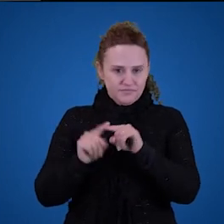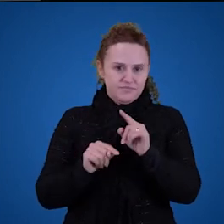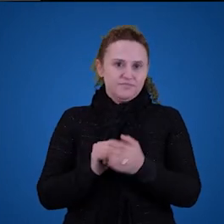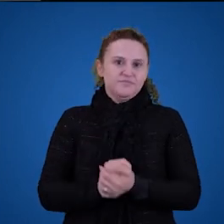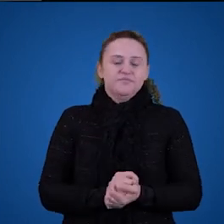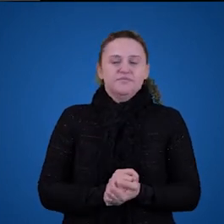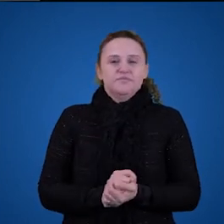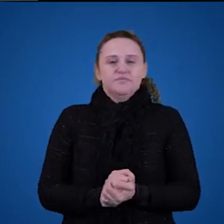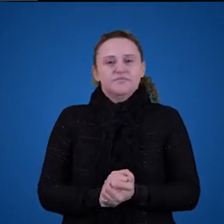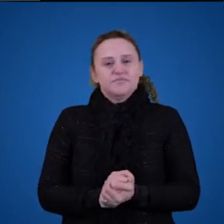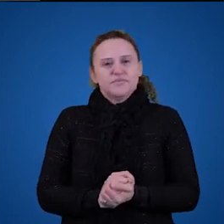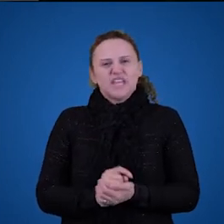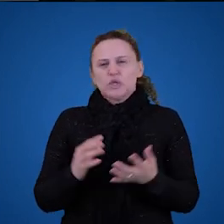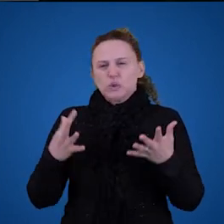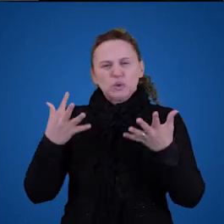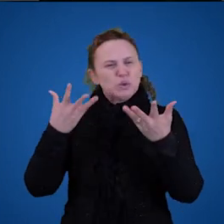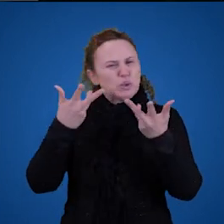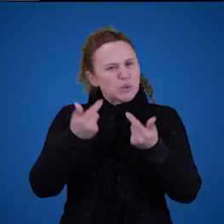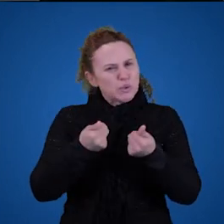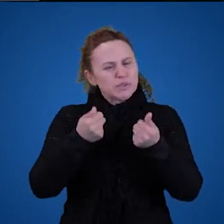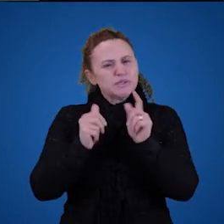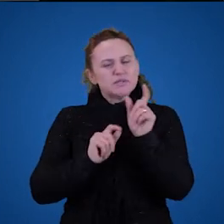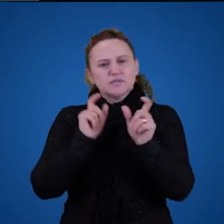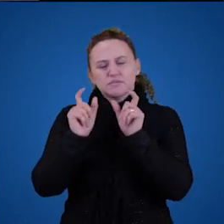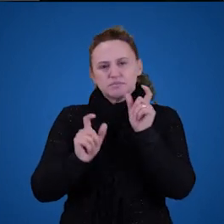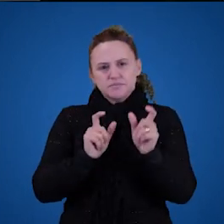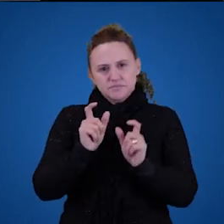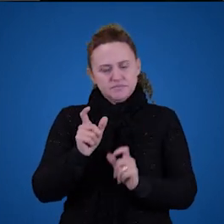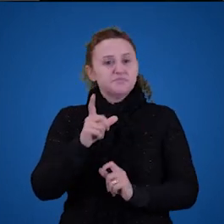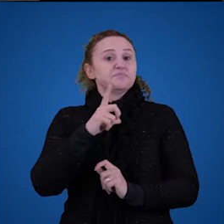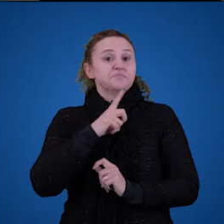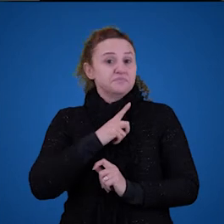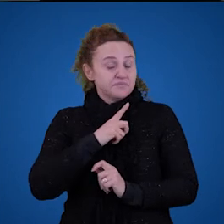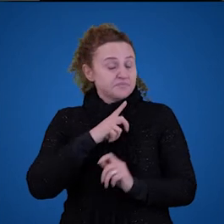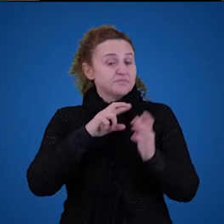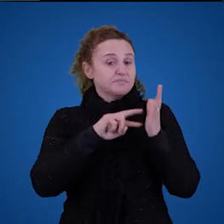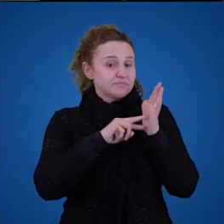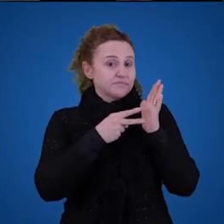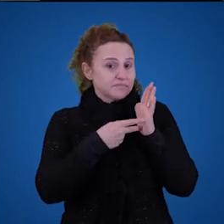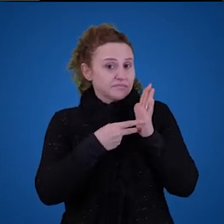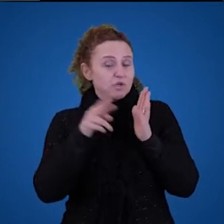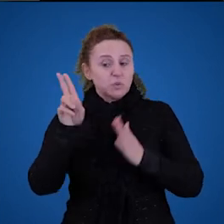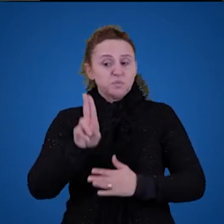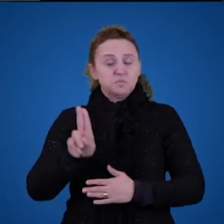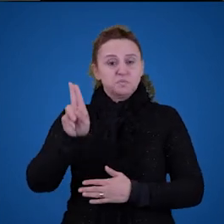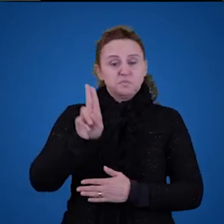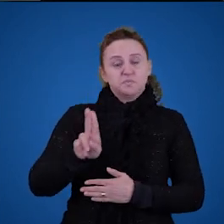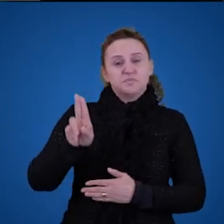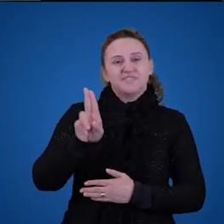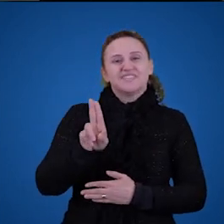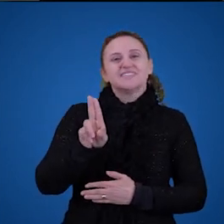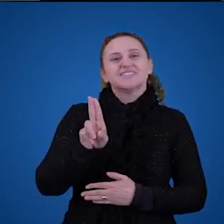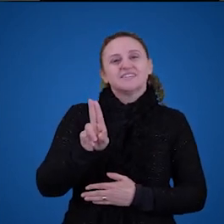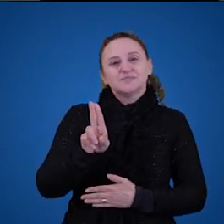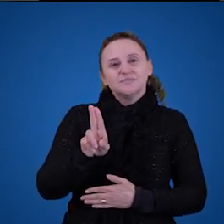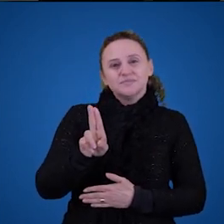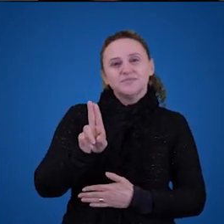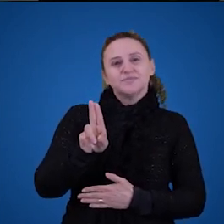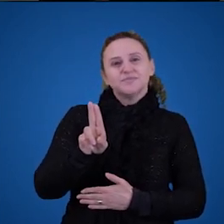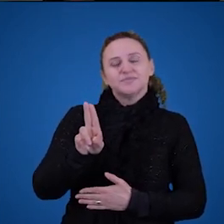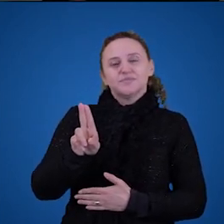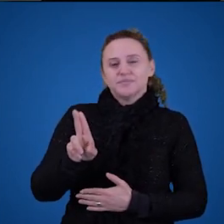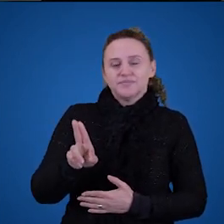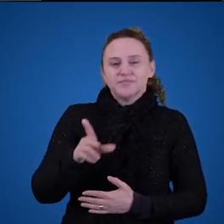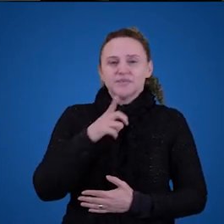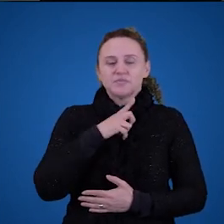referem a objetos. Então, todas as palavras têm significado, né, porque quando nós a usamos, nós usamos, desculpa, nós